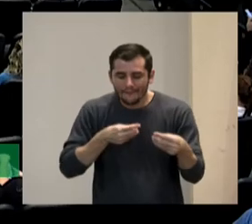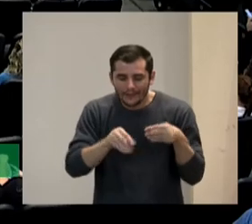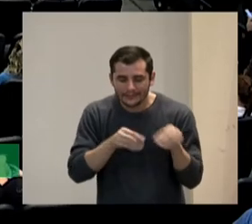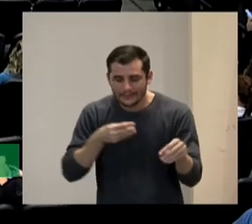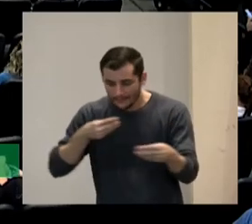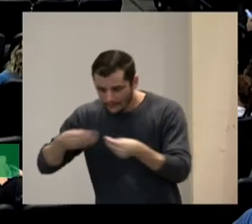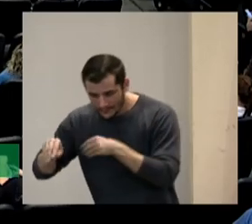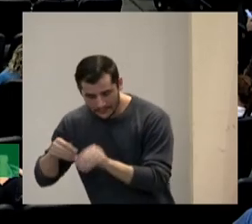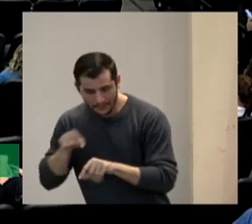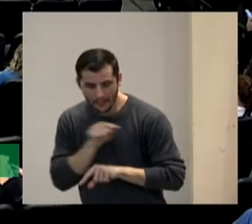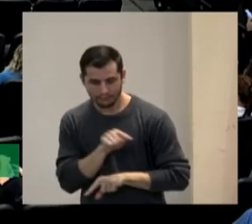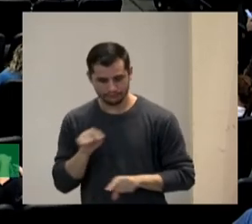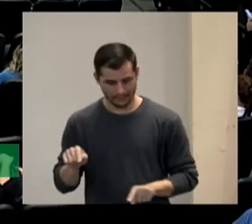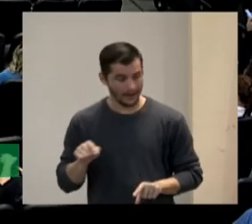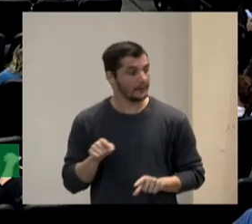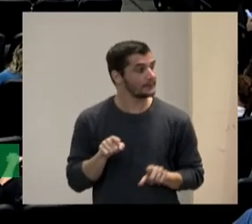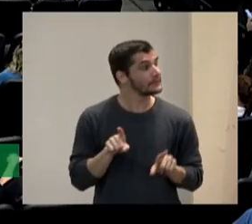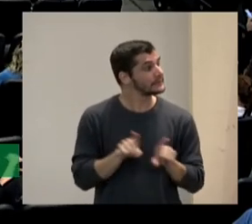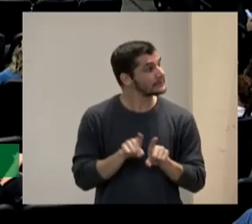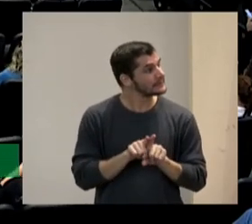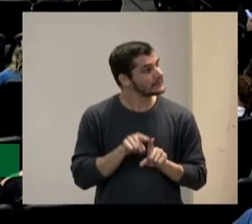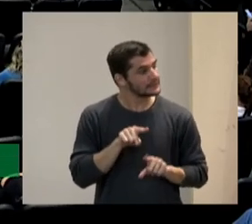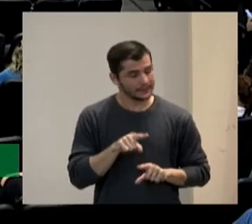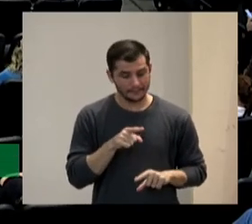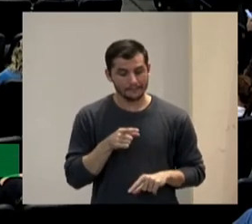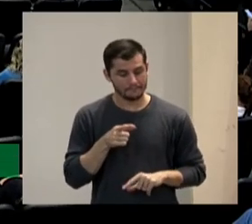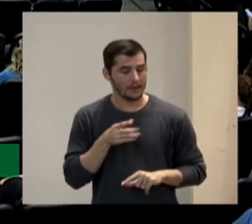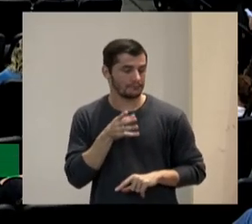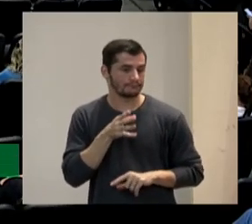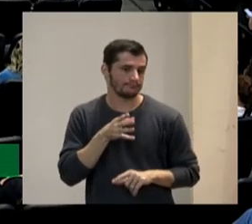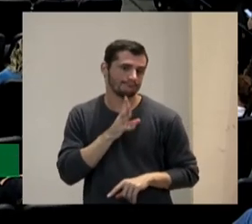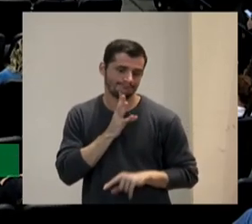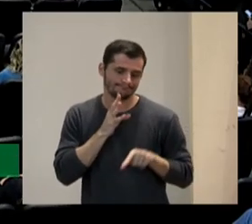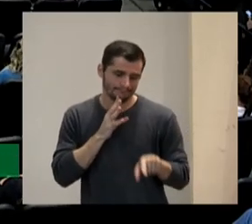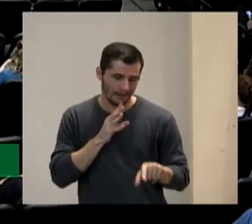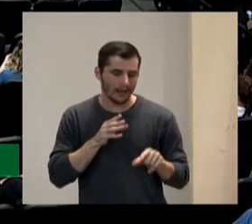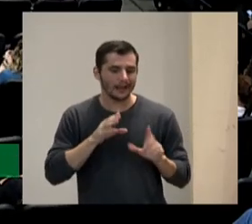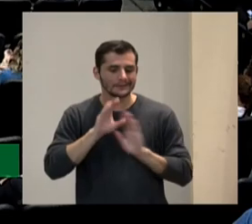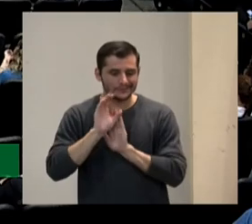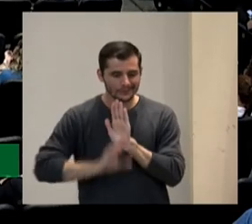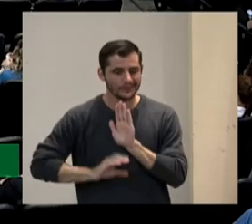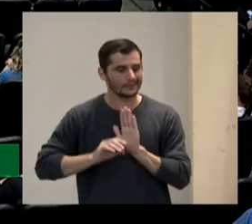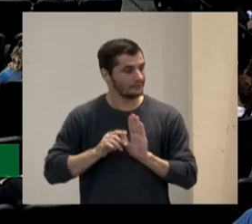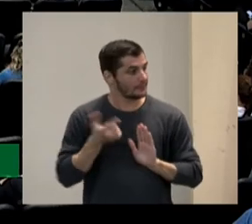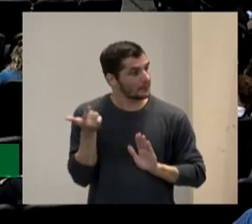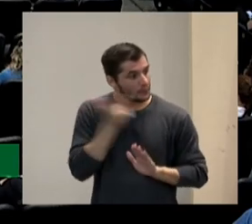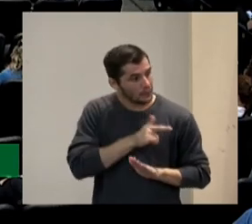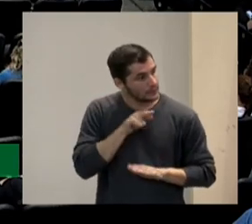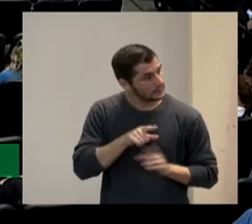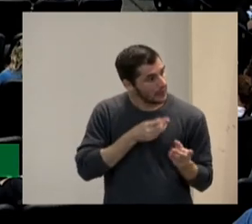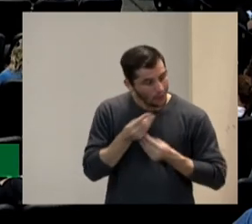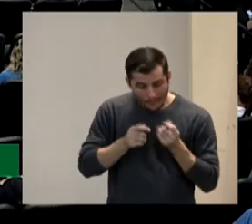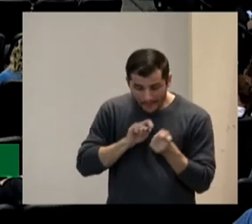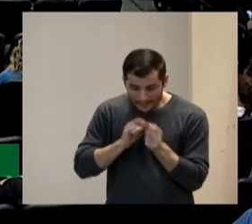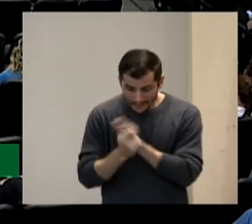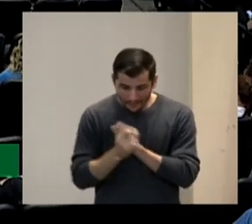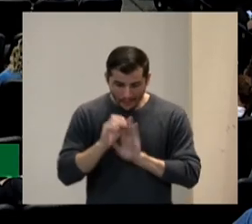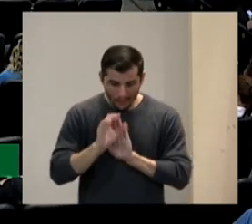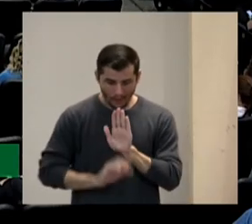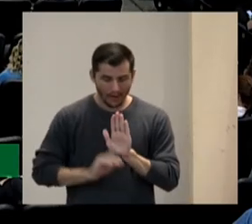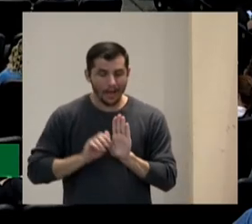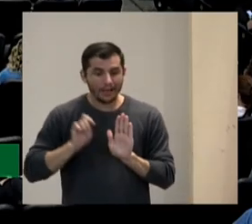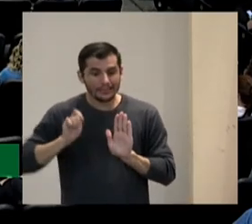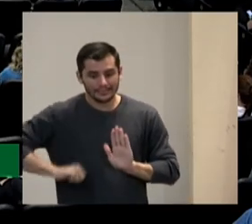conhecedor das adaptações curriculares e escrevi muito sobre adaptações curriculares ainda faço